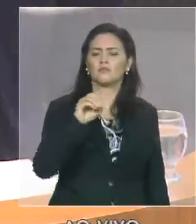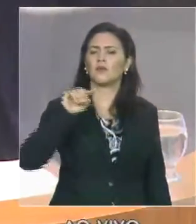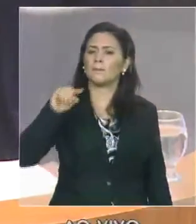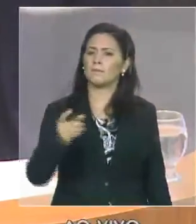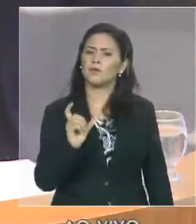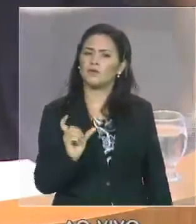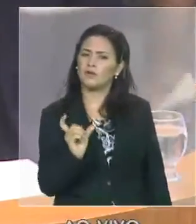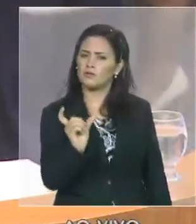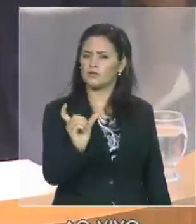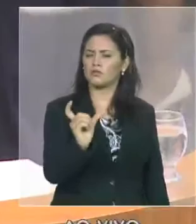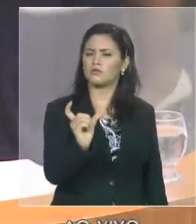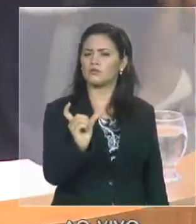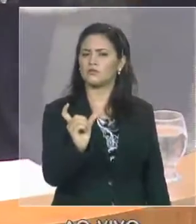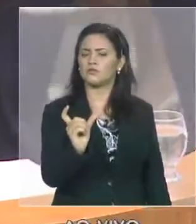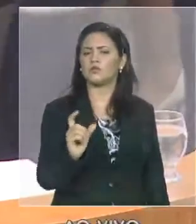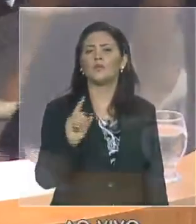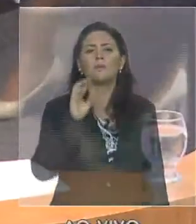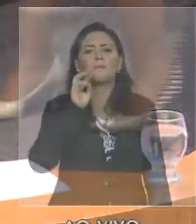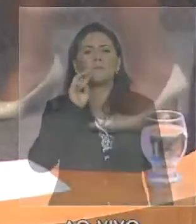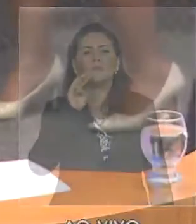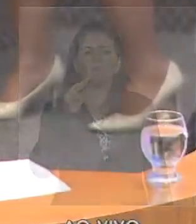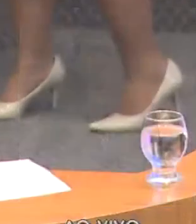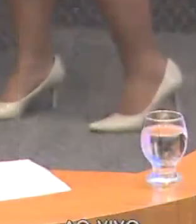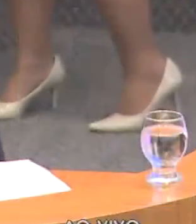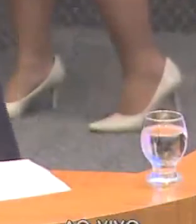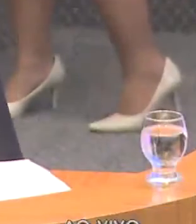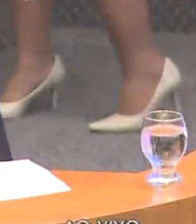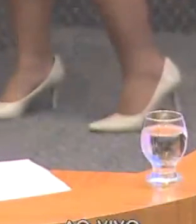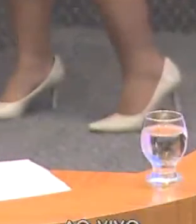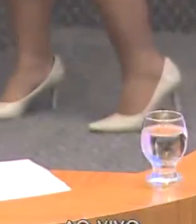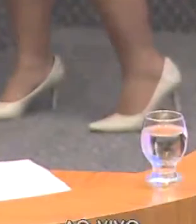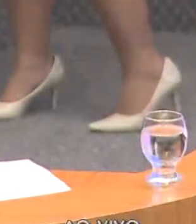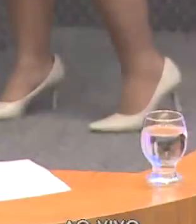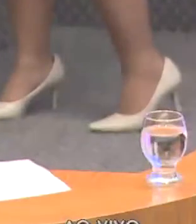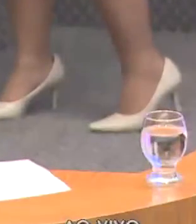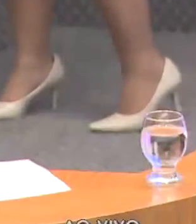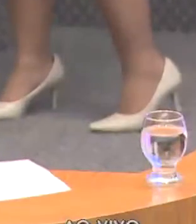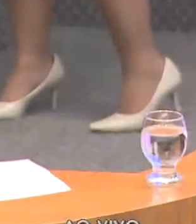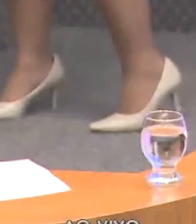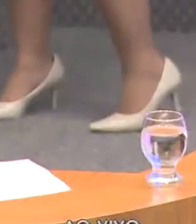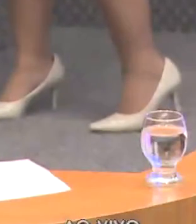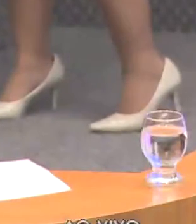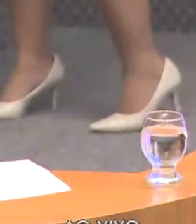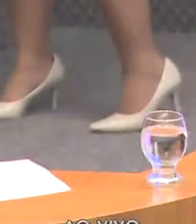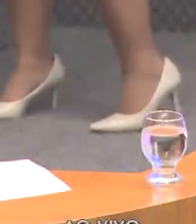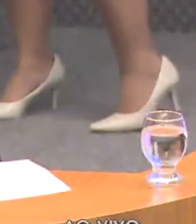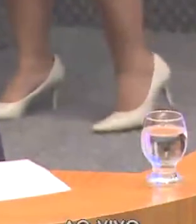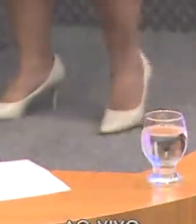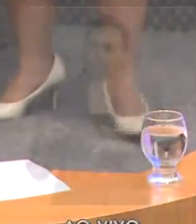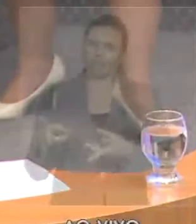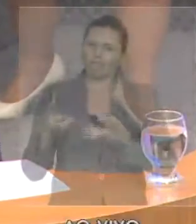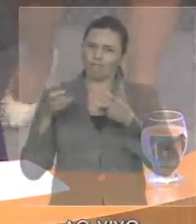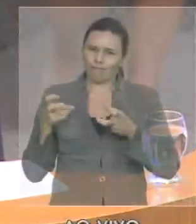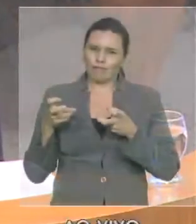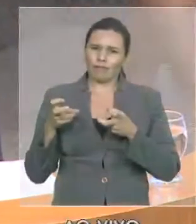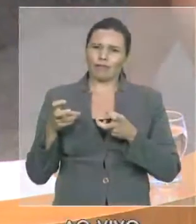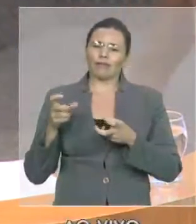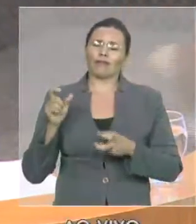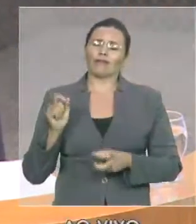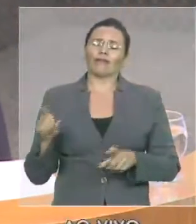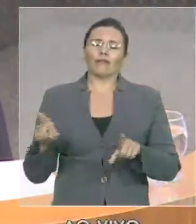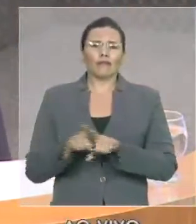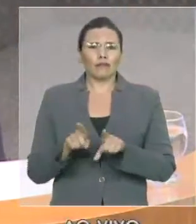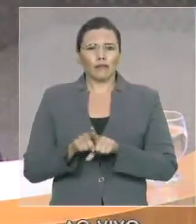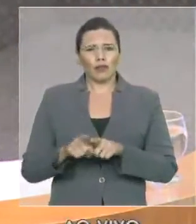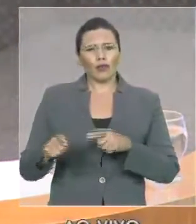para mais de um milhão de crianças e adolescentes. E nós estamos testemunhando e documentando o efeito disso, inclusive na ativação do